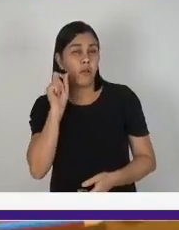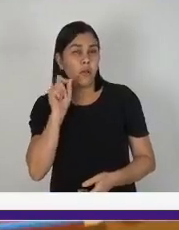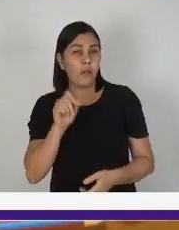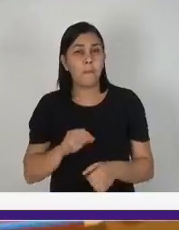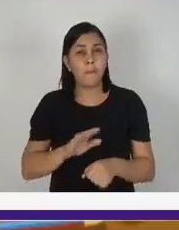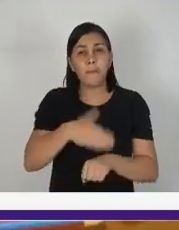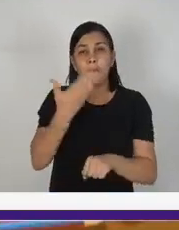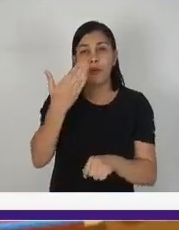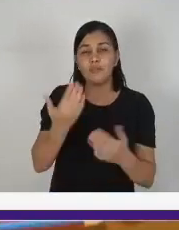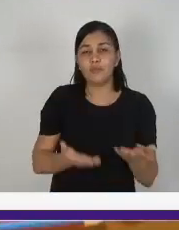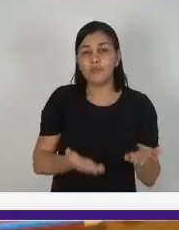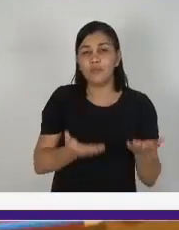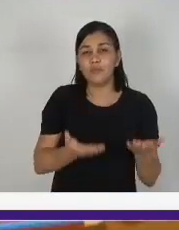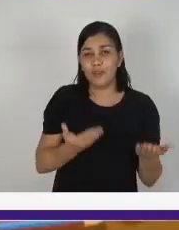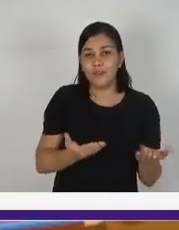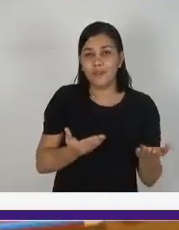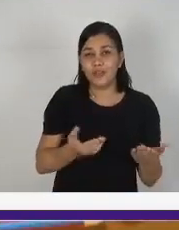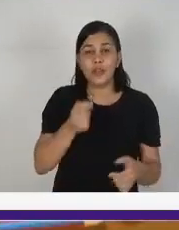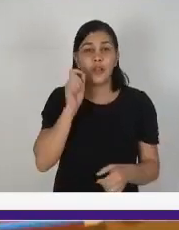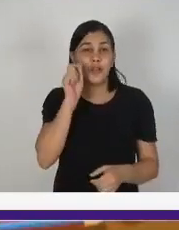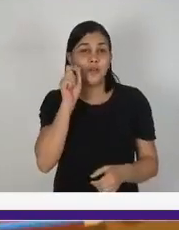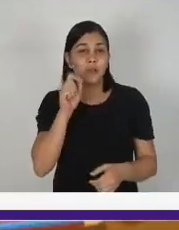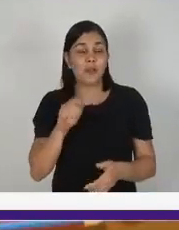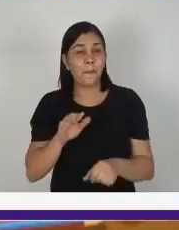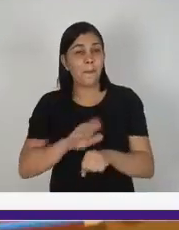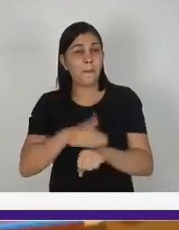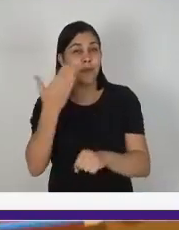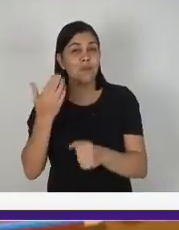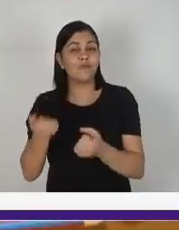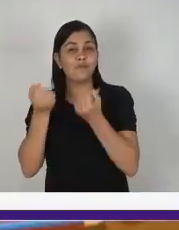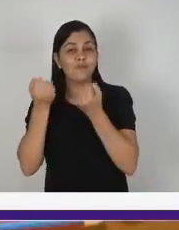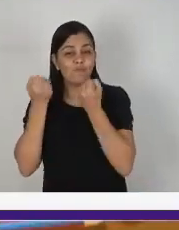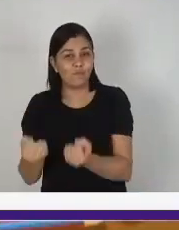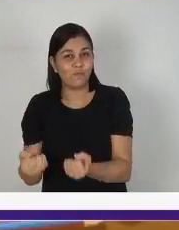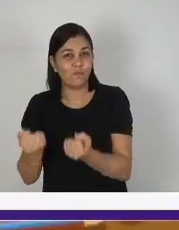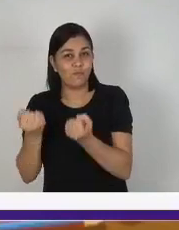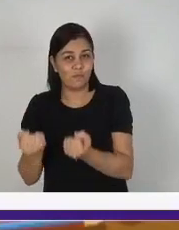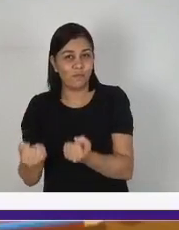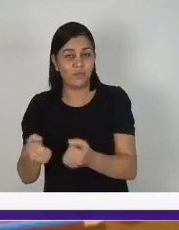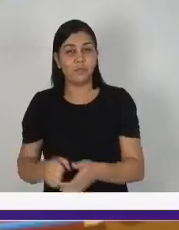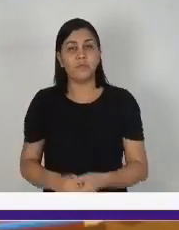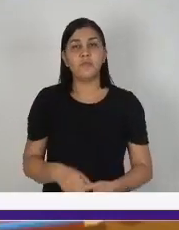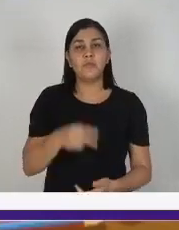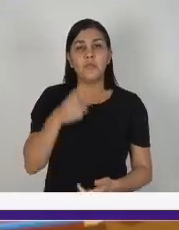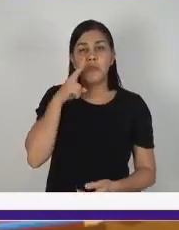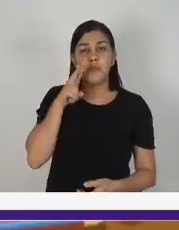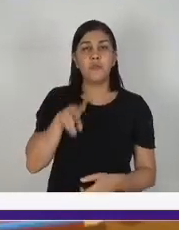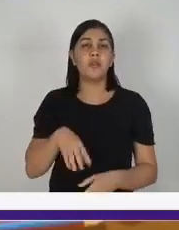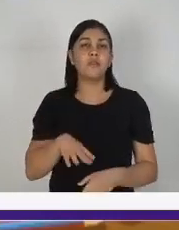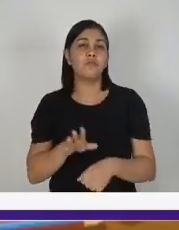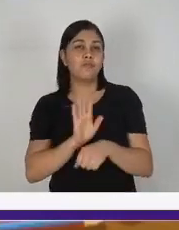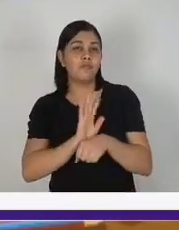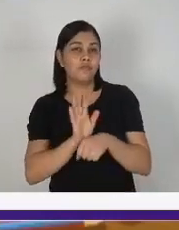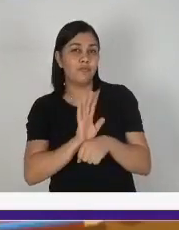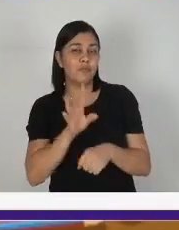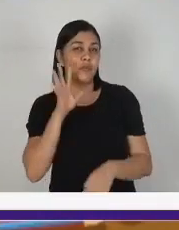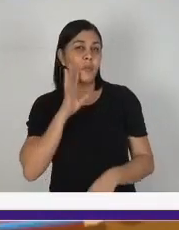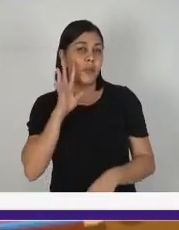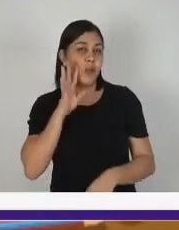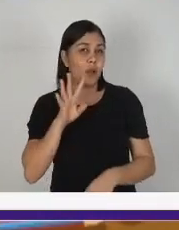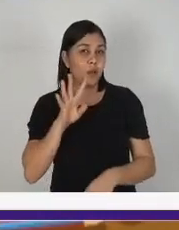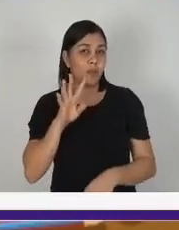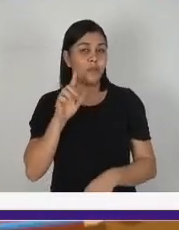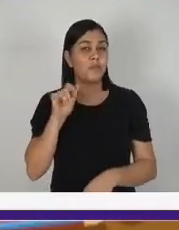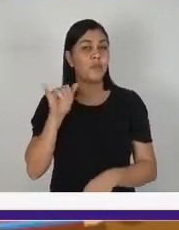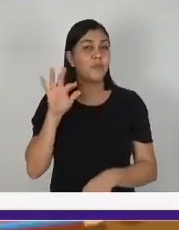pesado. Você sabe diferenciar. Vamos ver agora um vídeo bem legal da loja do Lift. Como